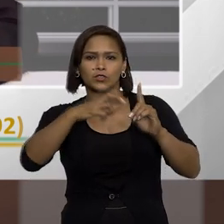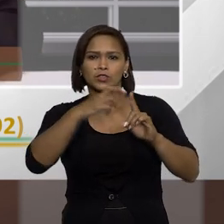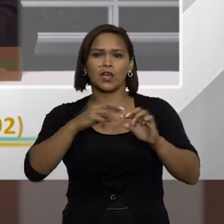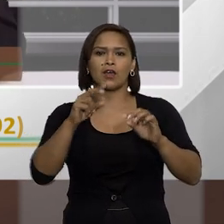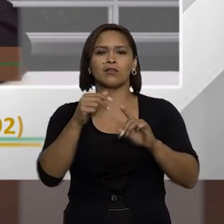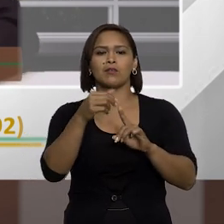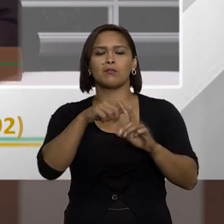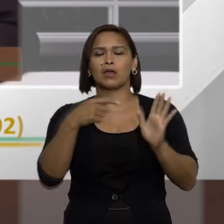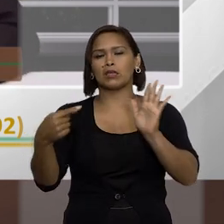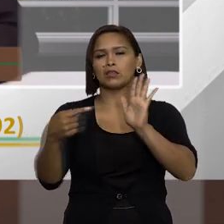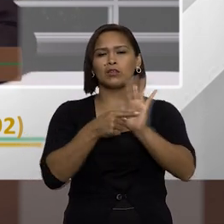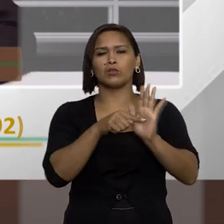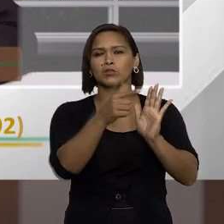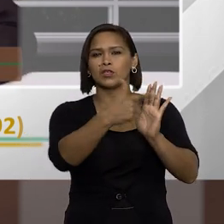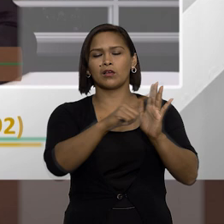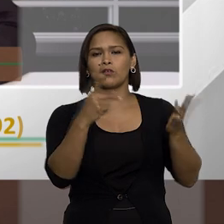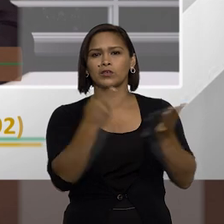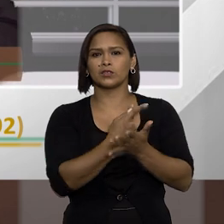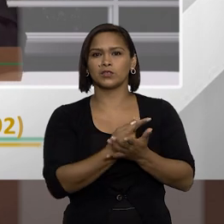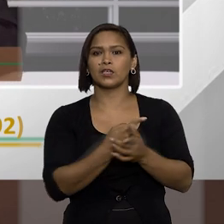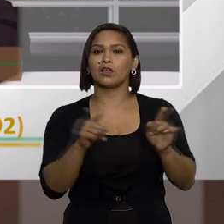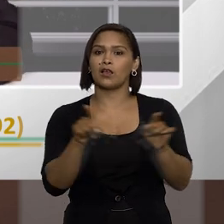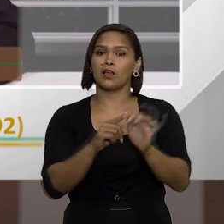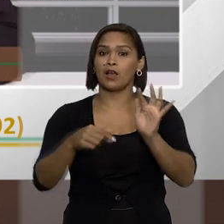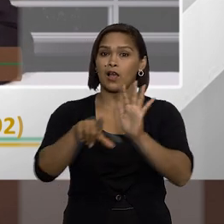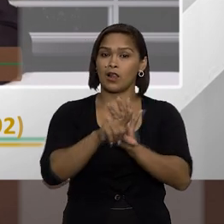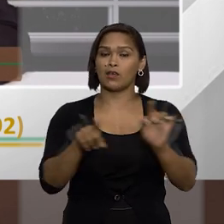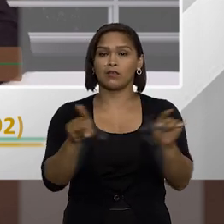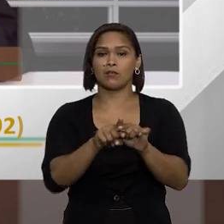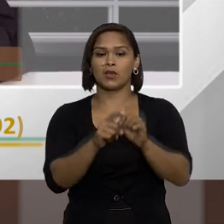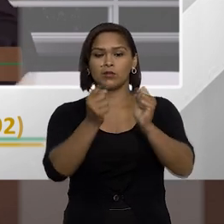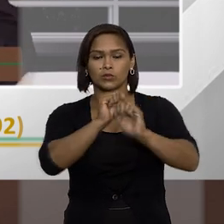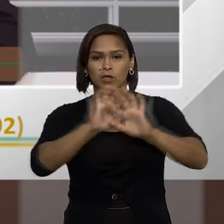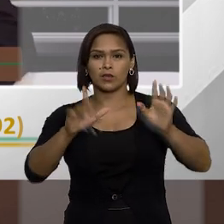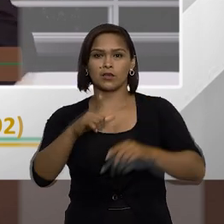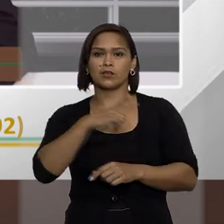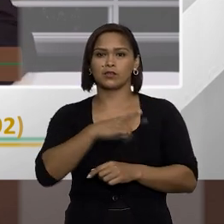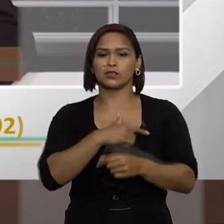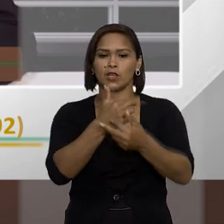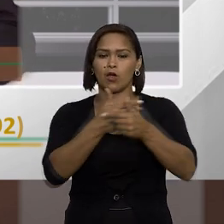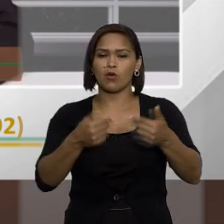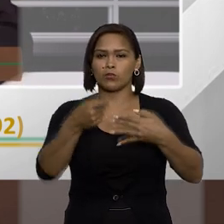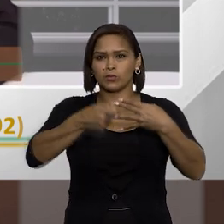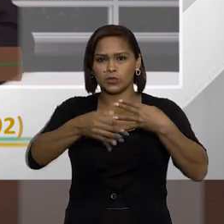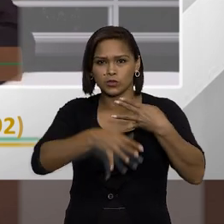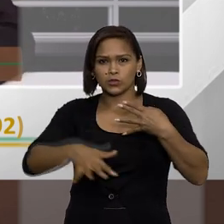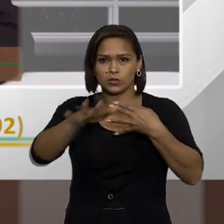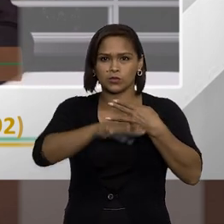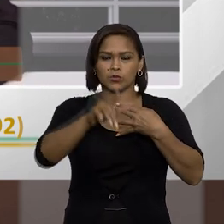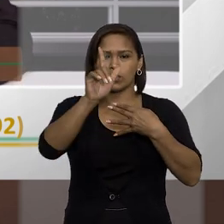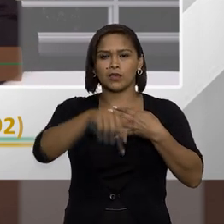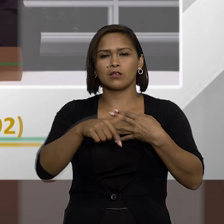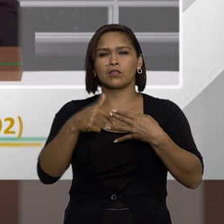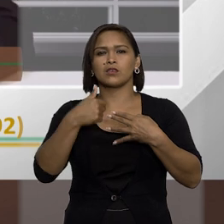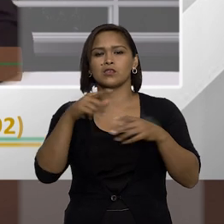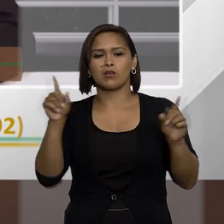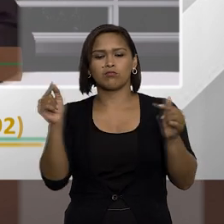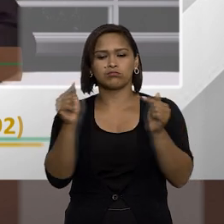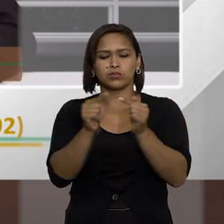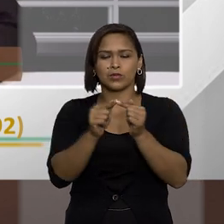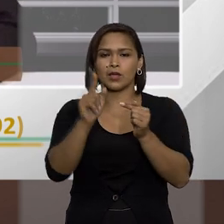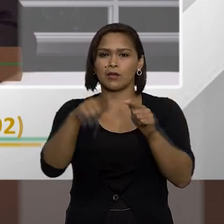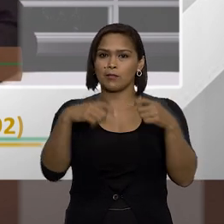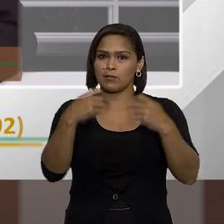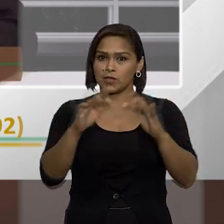para que ninguém denunciasse então embora também a lei não seja expressa nós tenhamos aí algumas jurisprudências que nem são tão